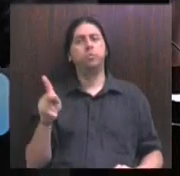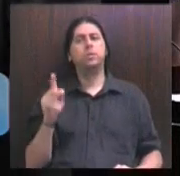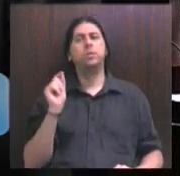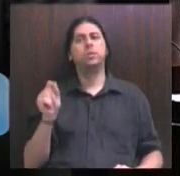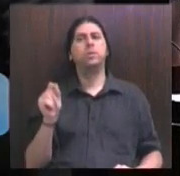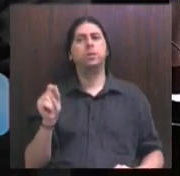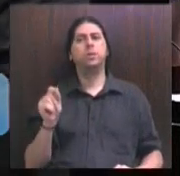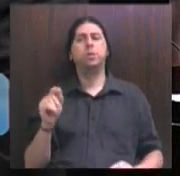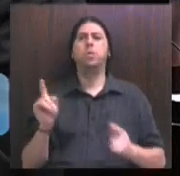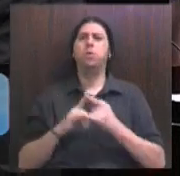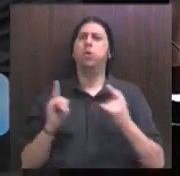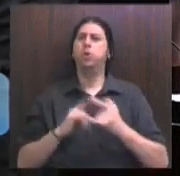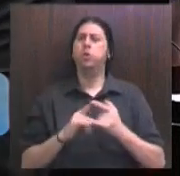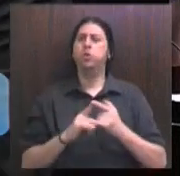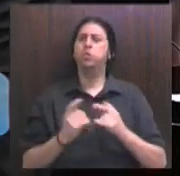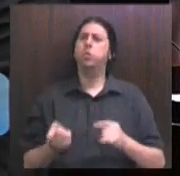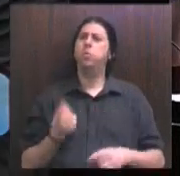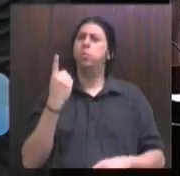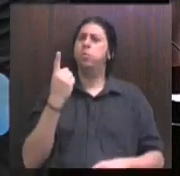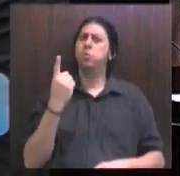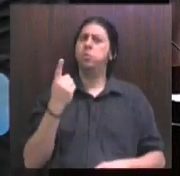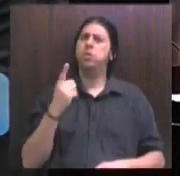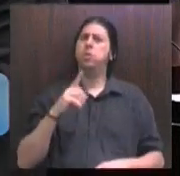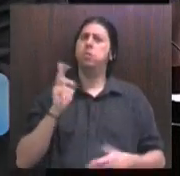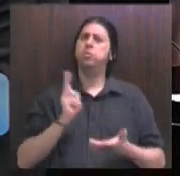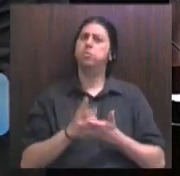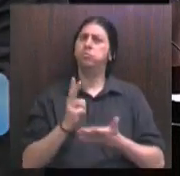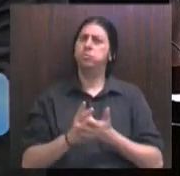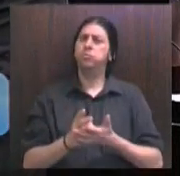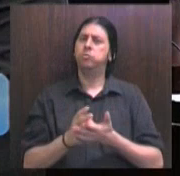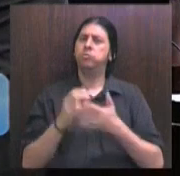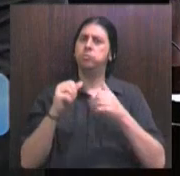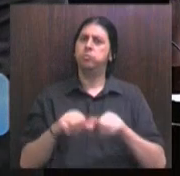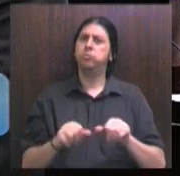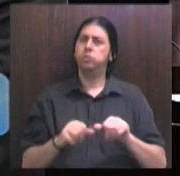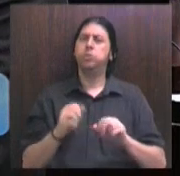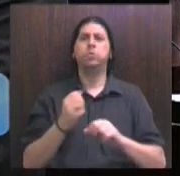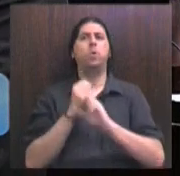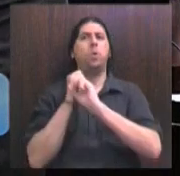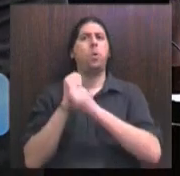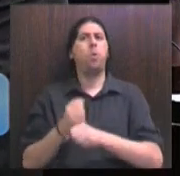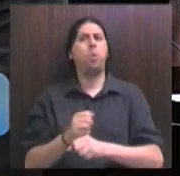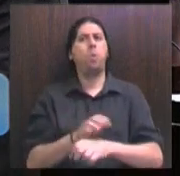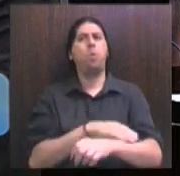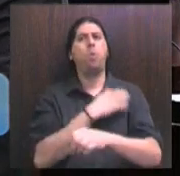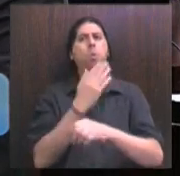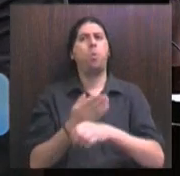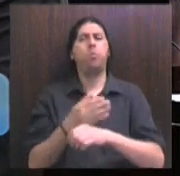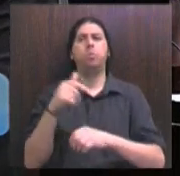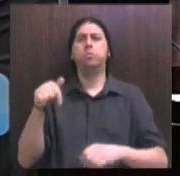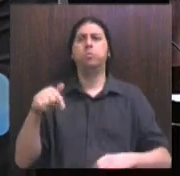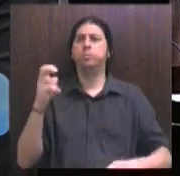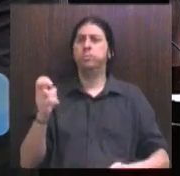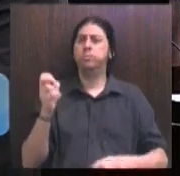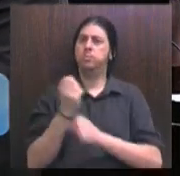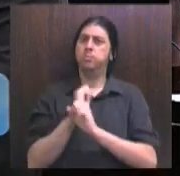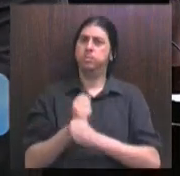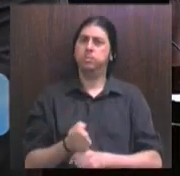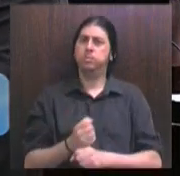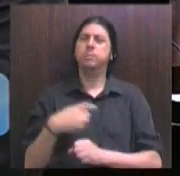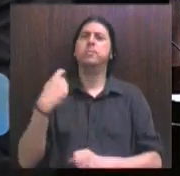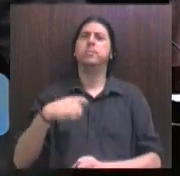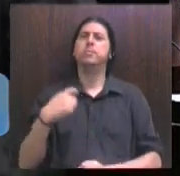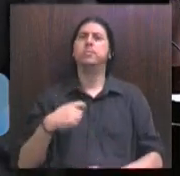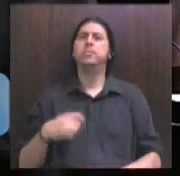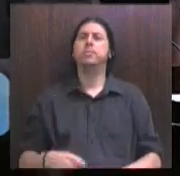uma entidade, uma instituição para se manter durante tantos anos, 75 anos, ela